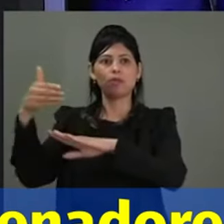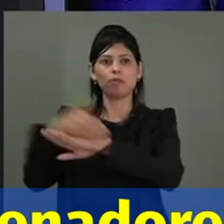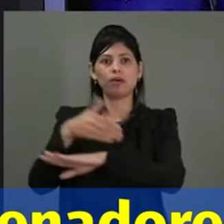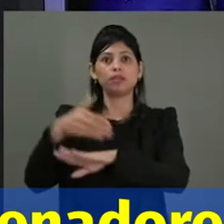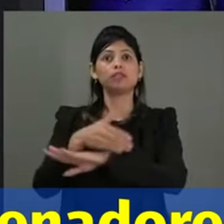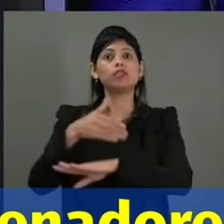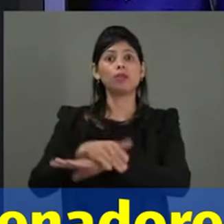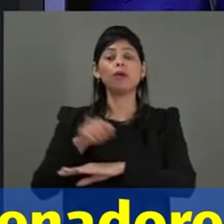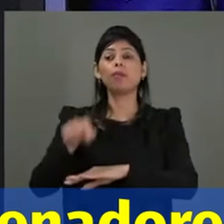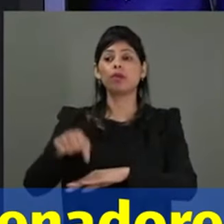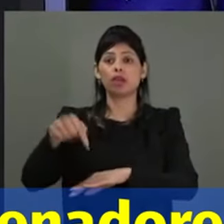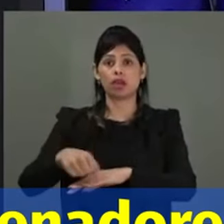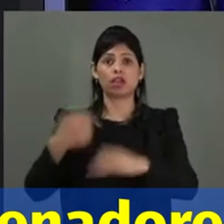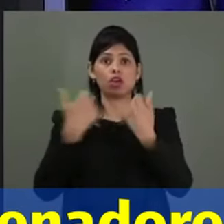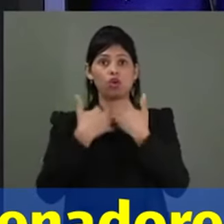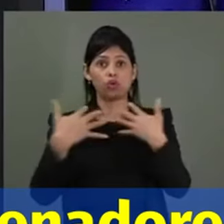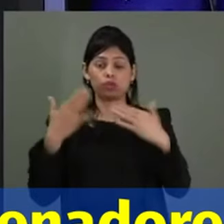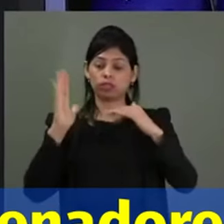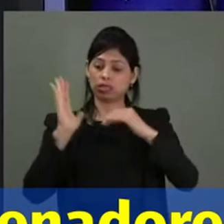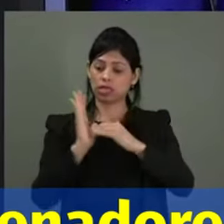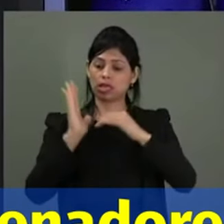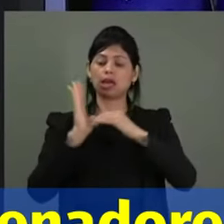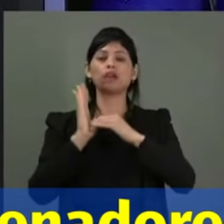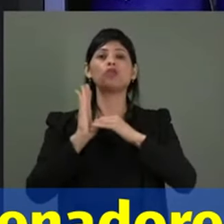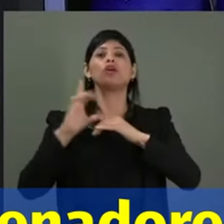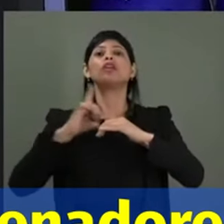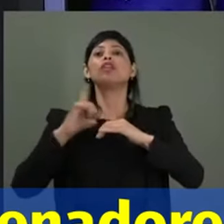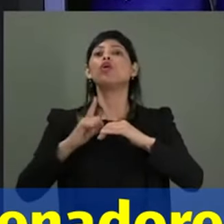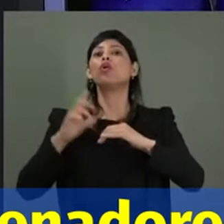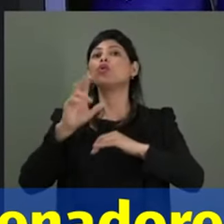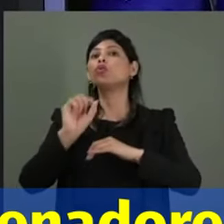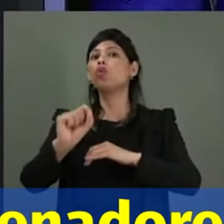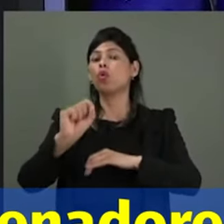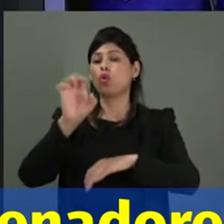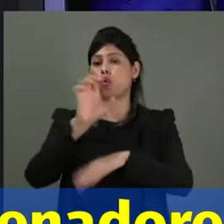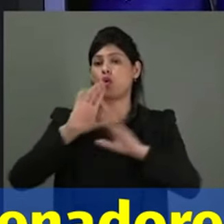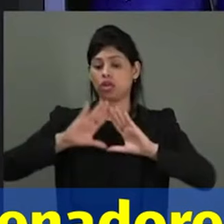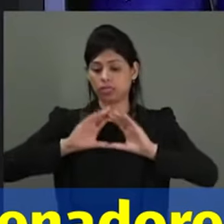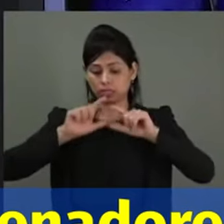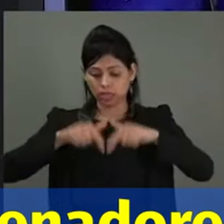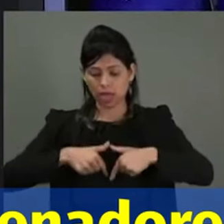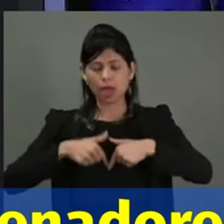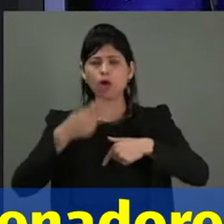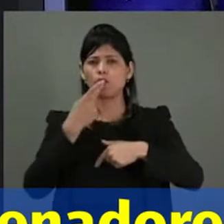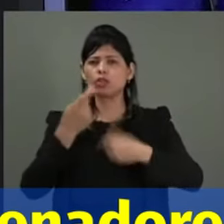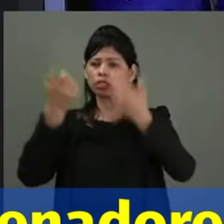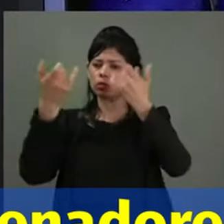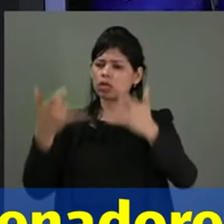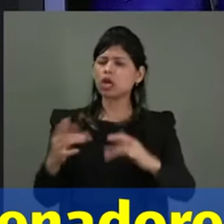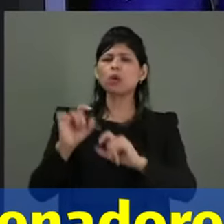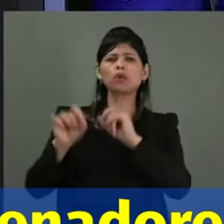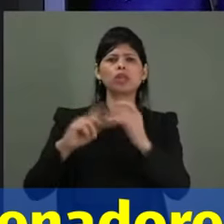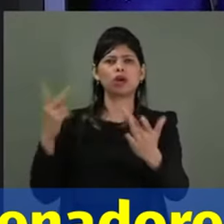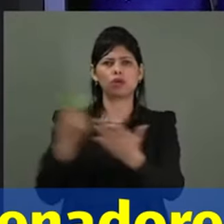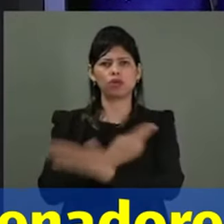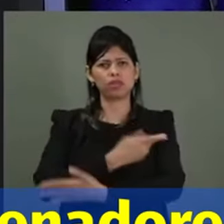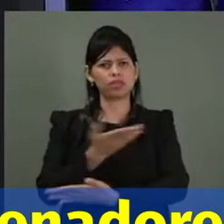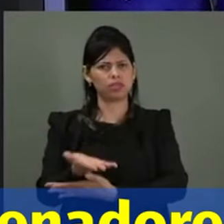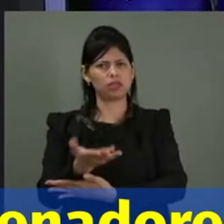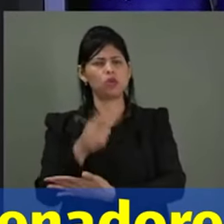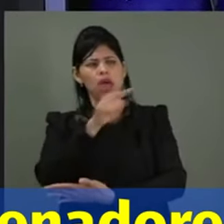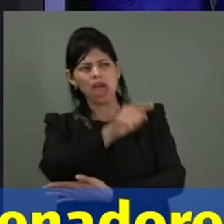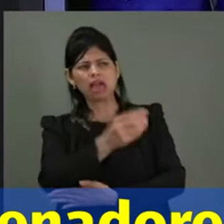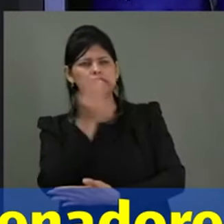Federal dê visibilidade, dê voz para o Estado de Israel falar o que está acontecendo. Afinal de contas, eles estão sendo